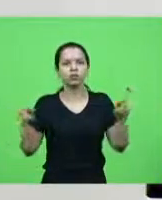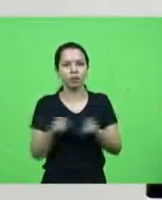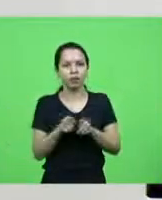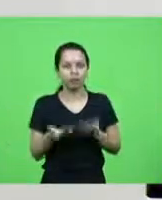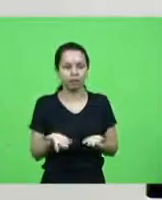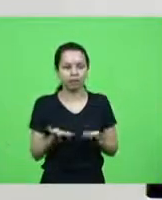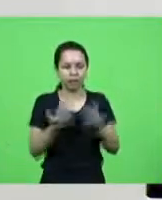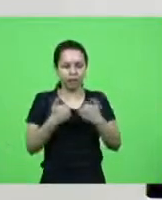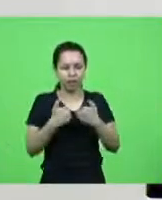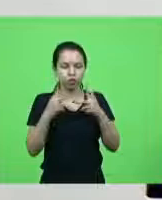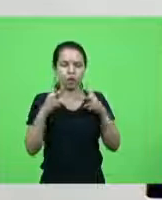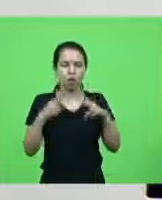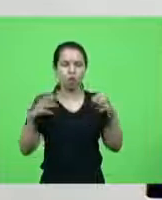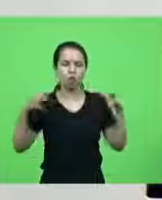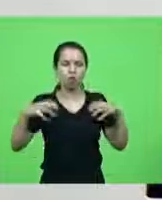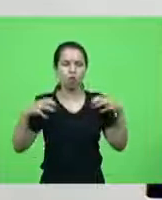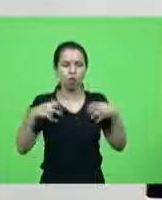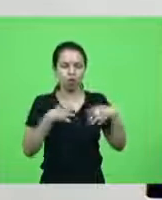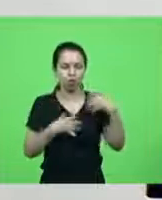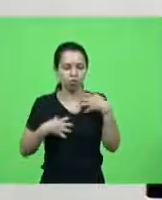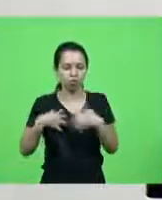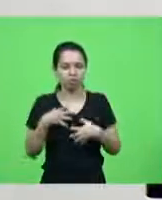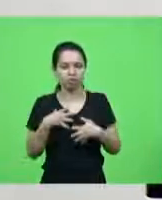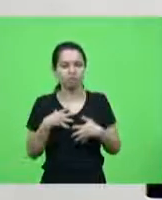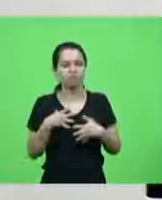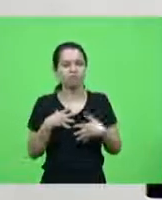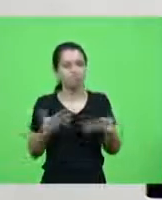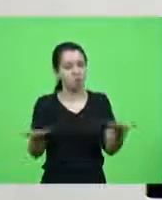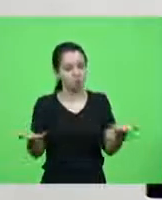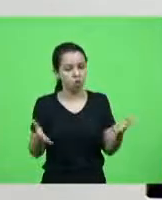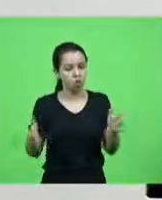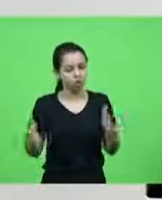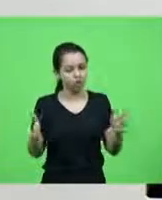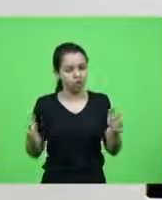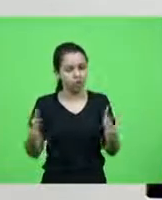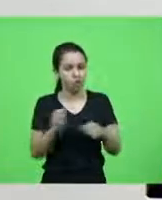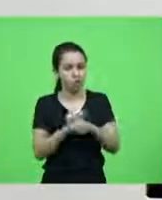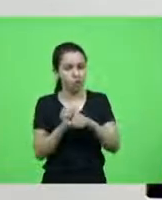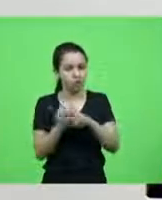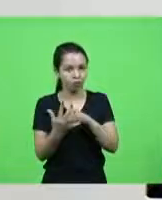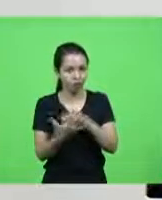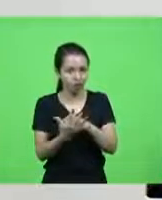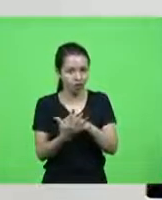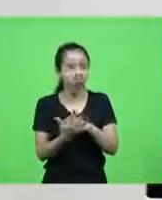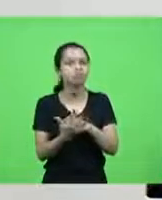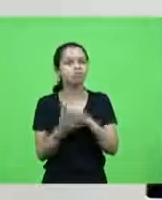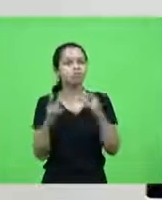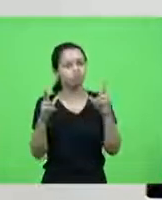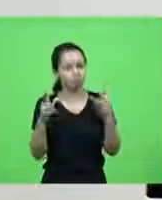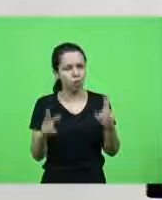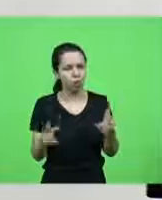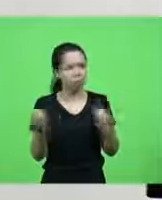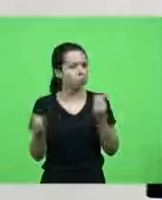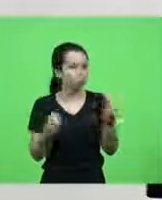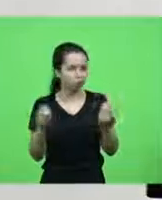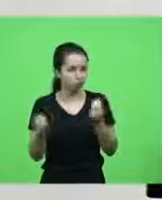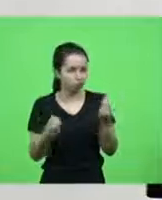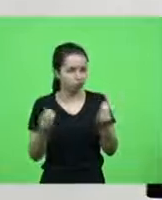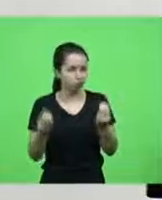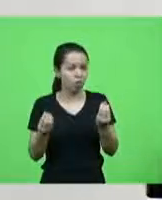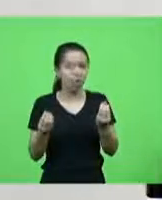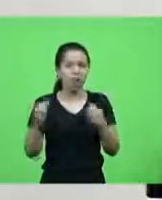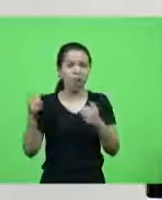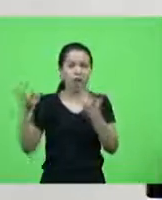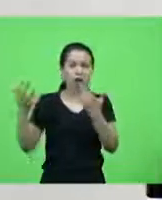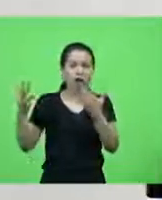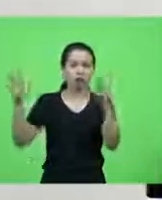enfrentamos a crise do coronavírus tem uma grande tempestade lá fora nós enfrentamos uma crise e a gente olha todos os